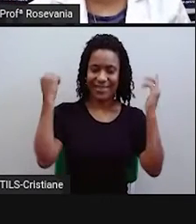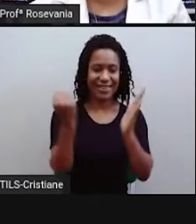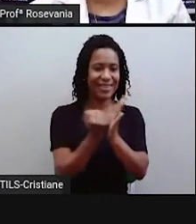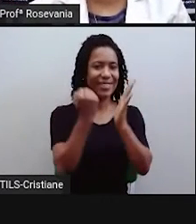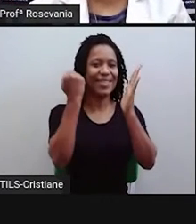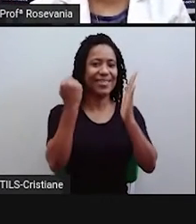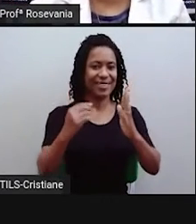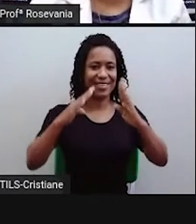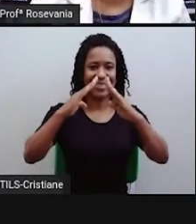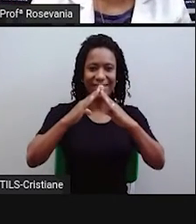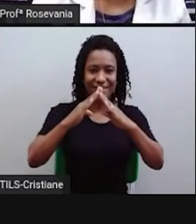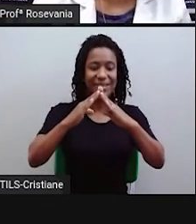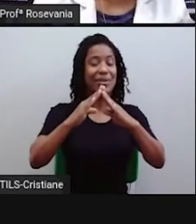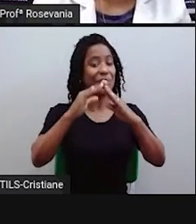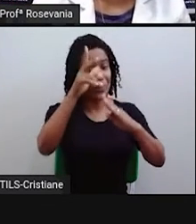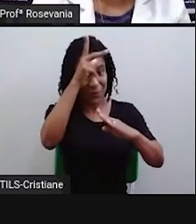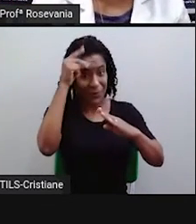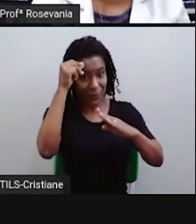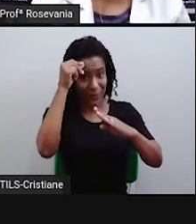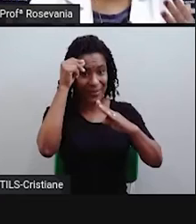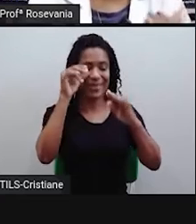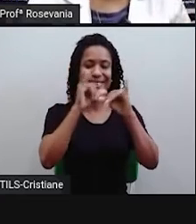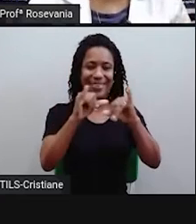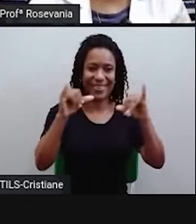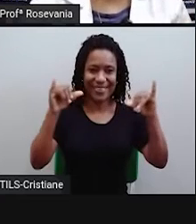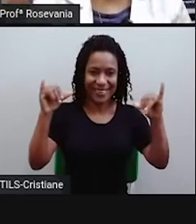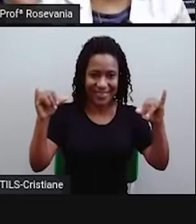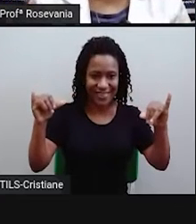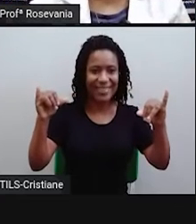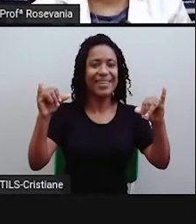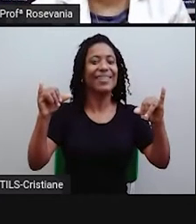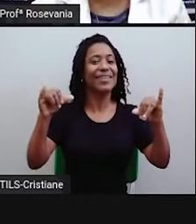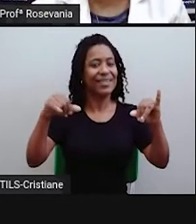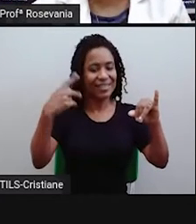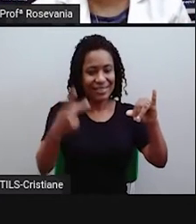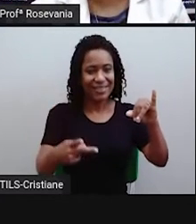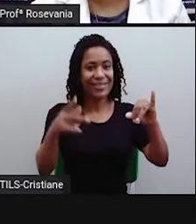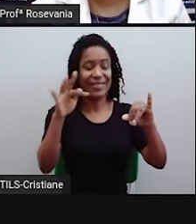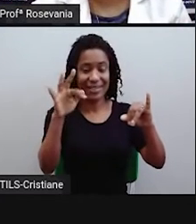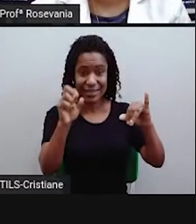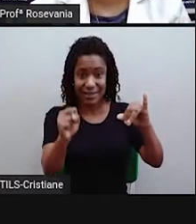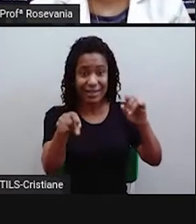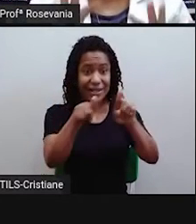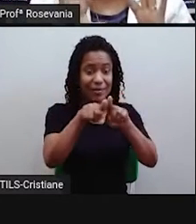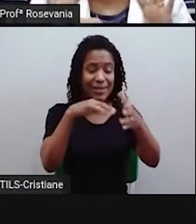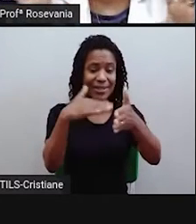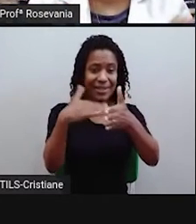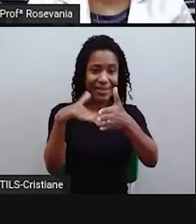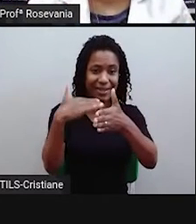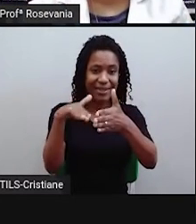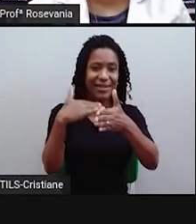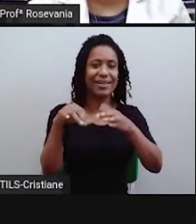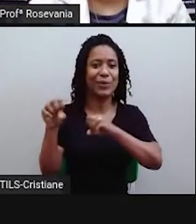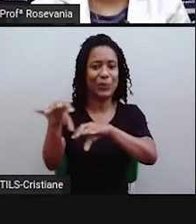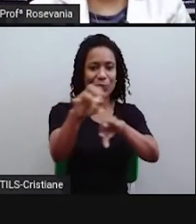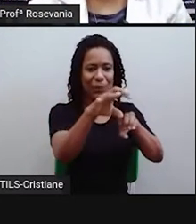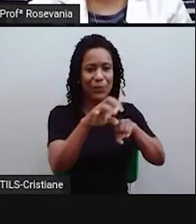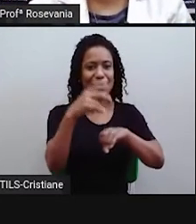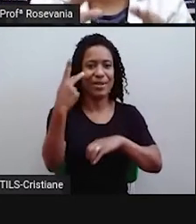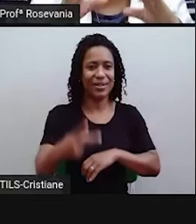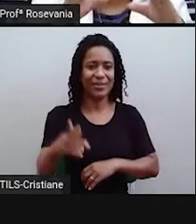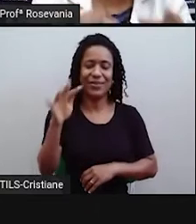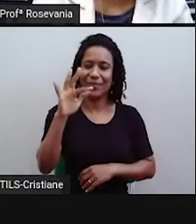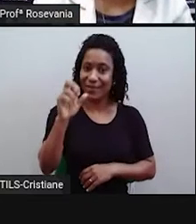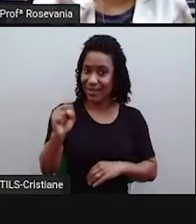logomarca da Prefeitura Municipal de Feira de Santana e também da Secretaria de Educação do município. Além de uma frase, né,